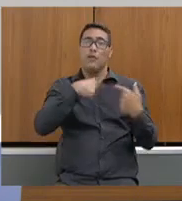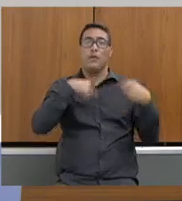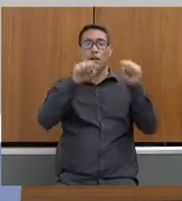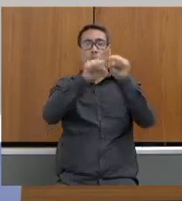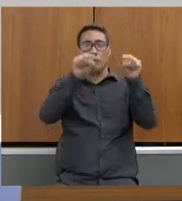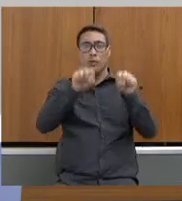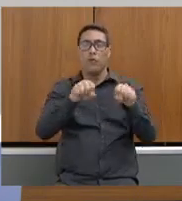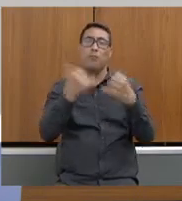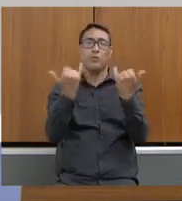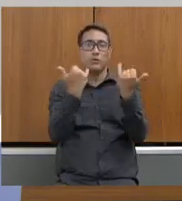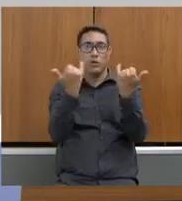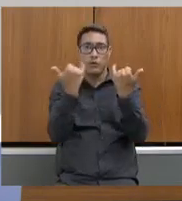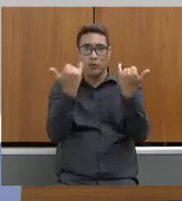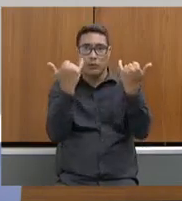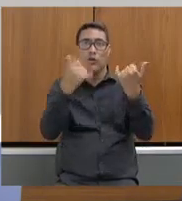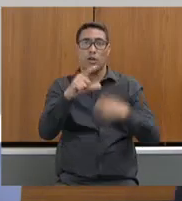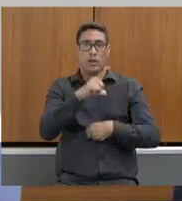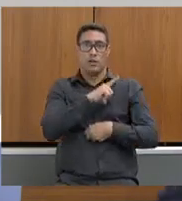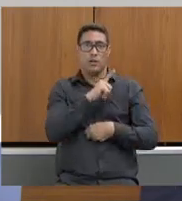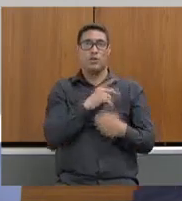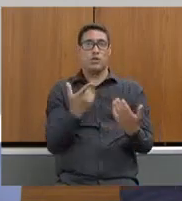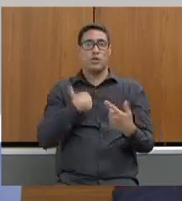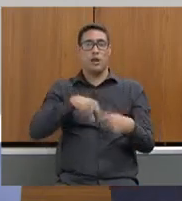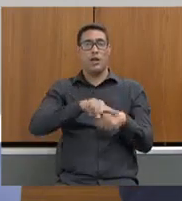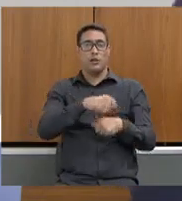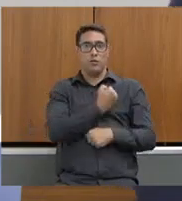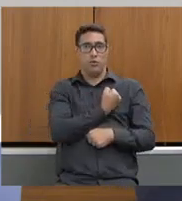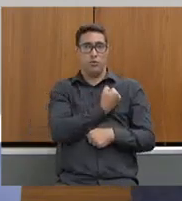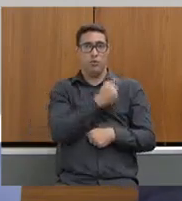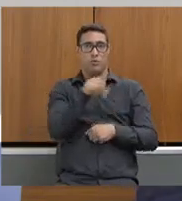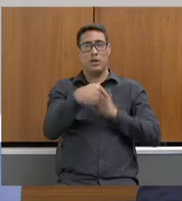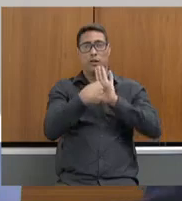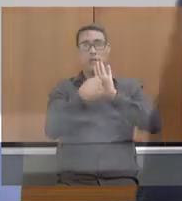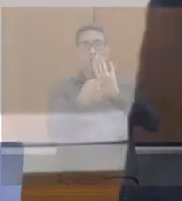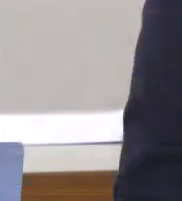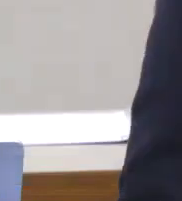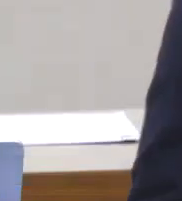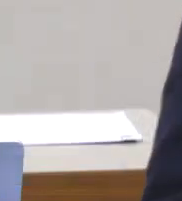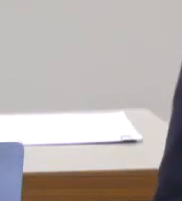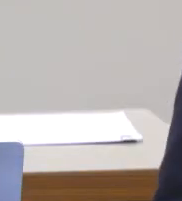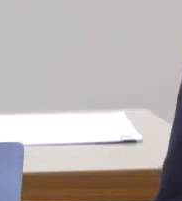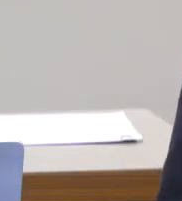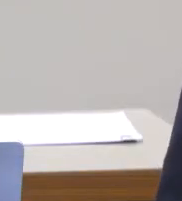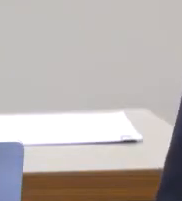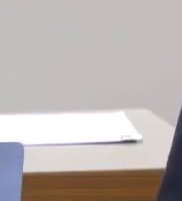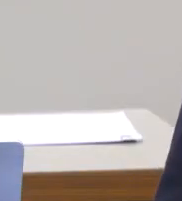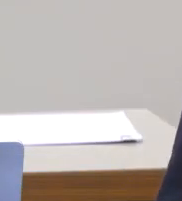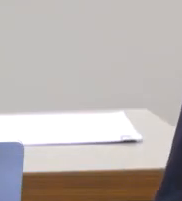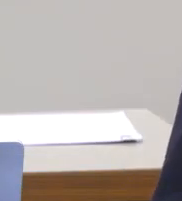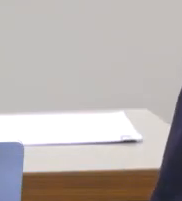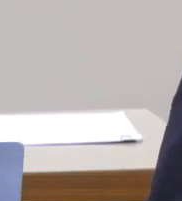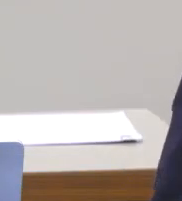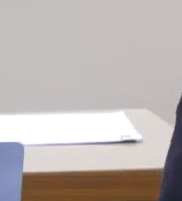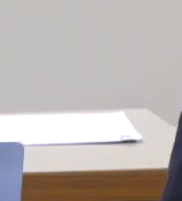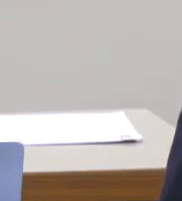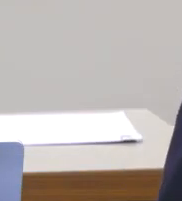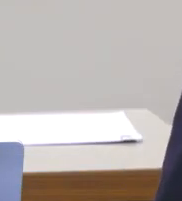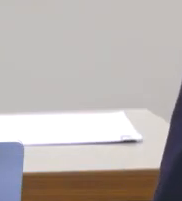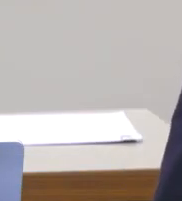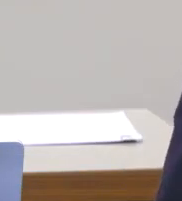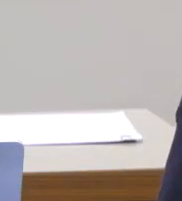dados espaciais, e já temos esses números aí apresentados, cadastrados. Esse ano foram